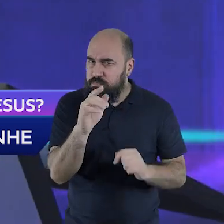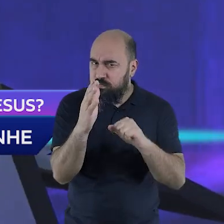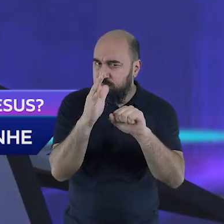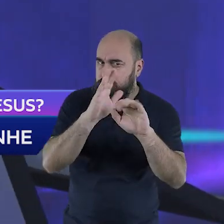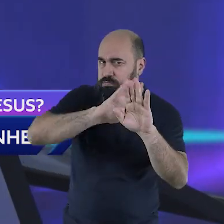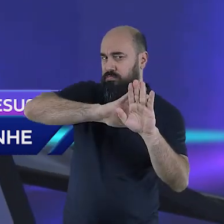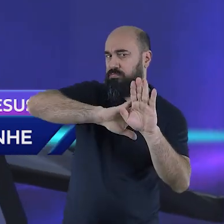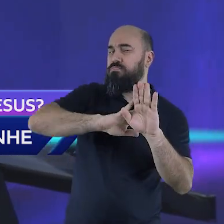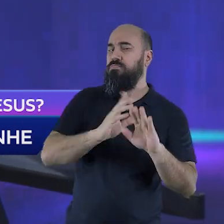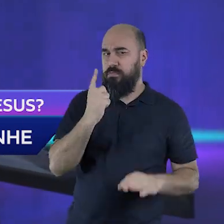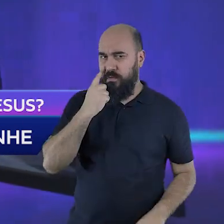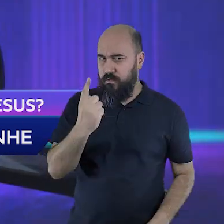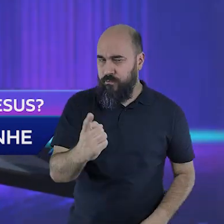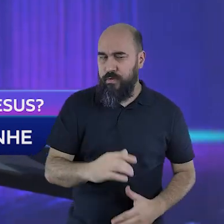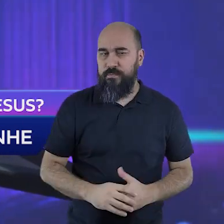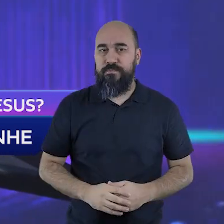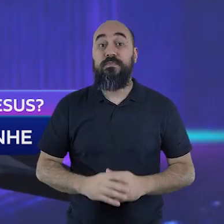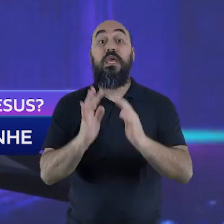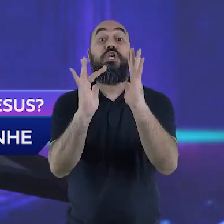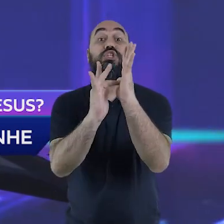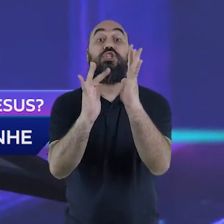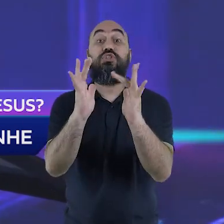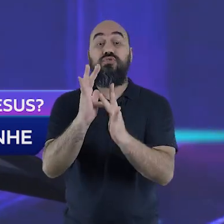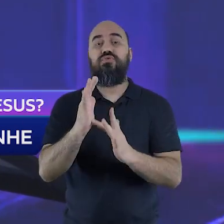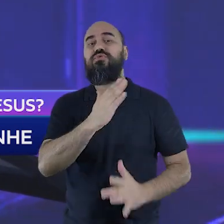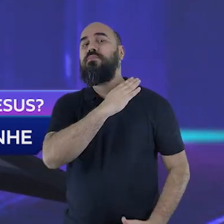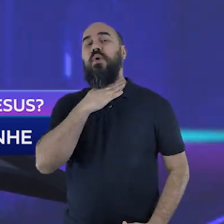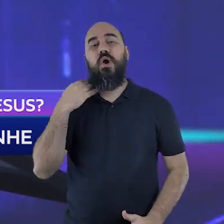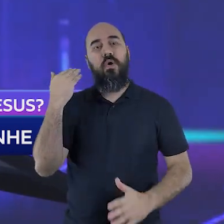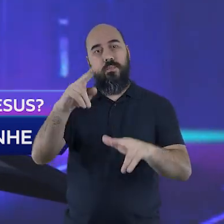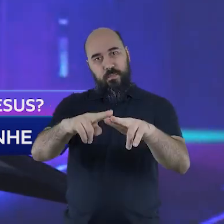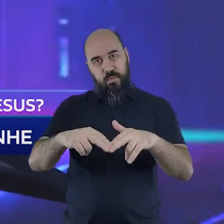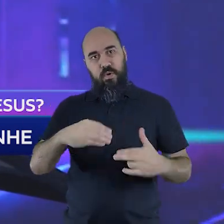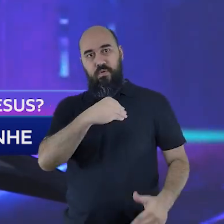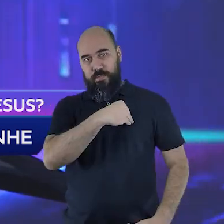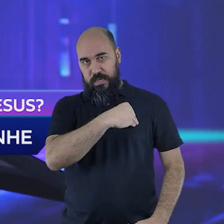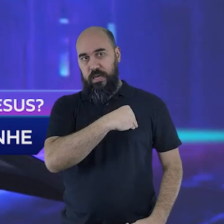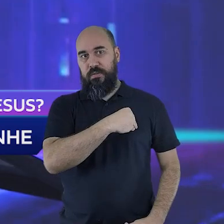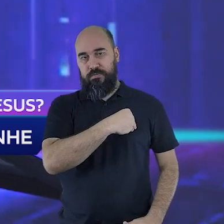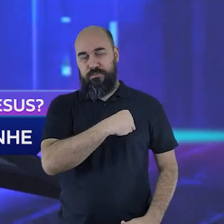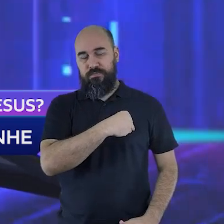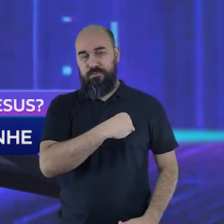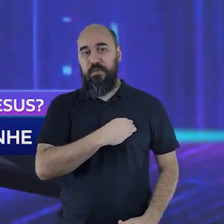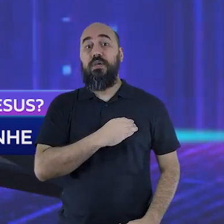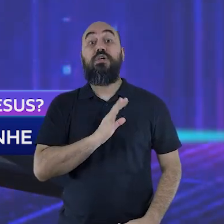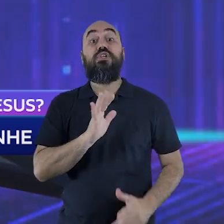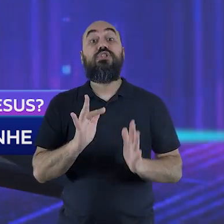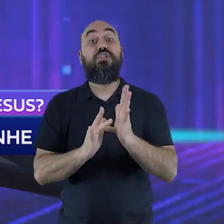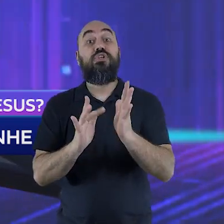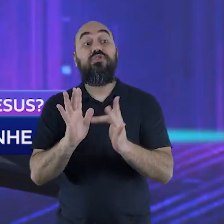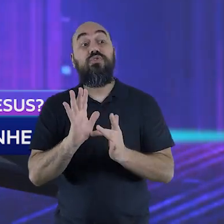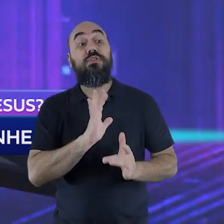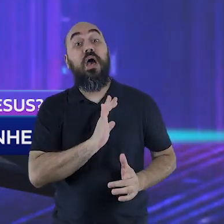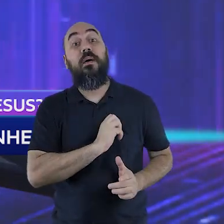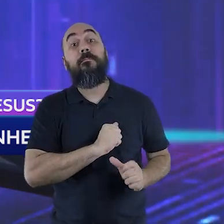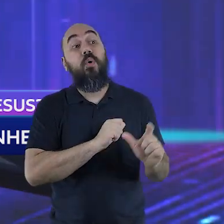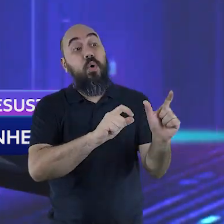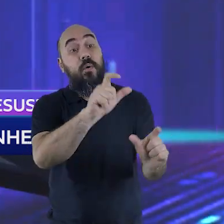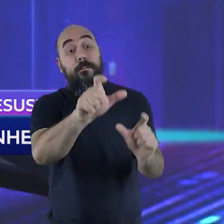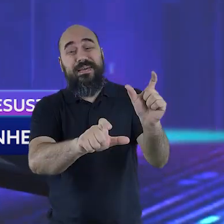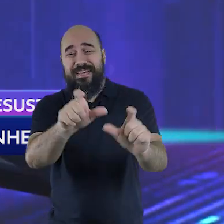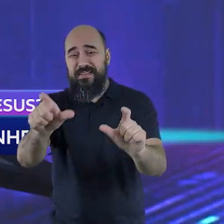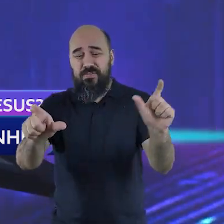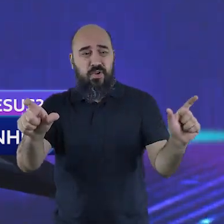Primeiramente, Cristo morreu pelos pecados. Cristo amou os pecadores.